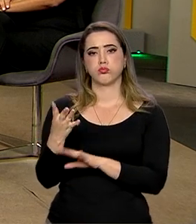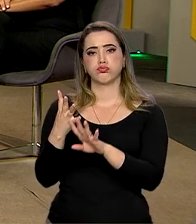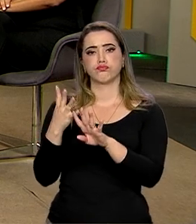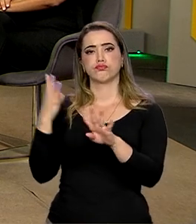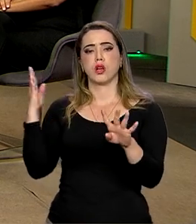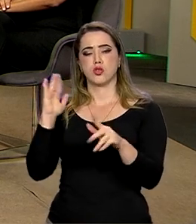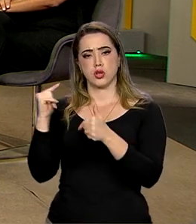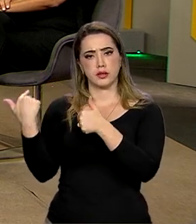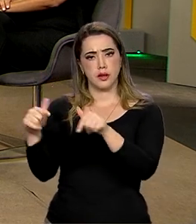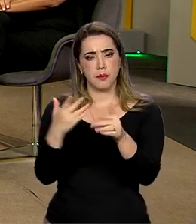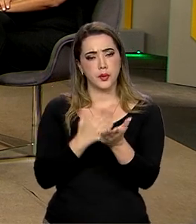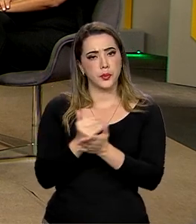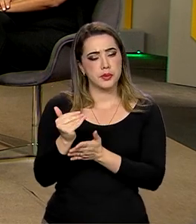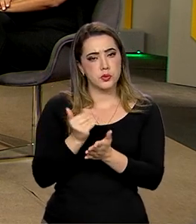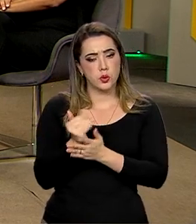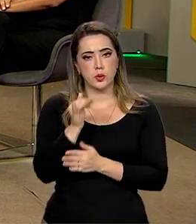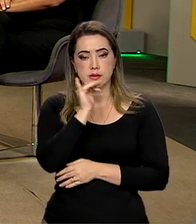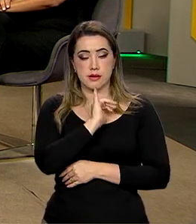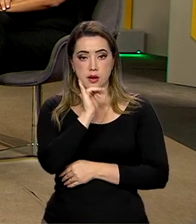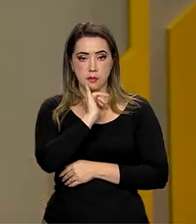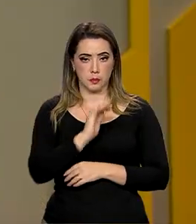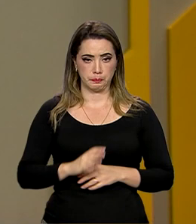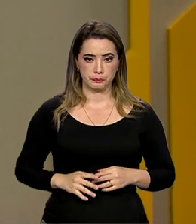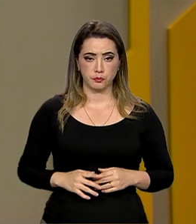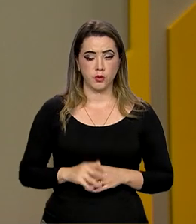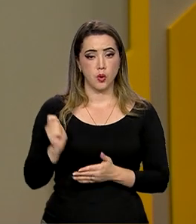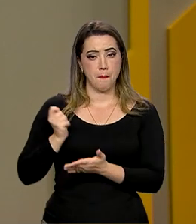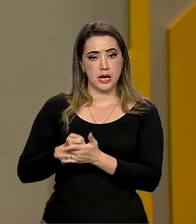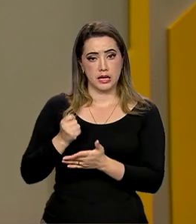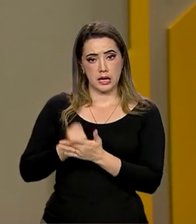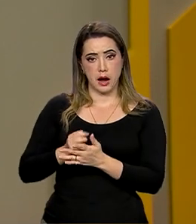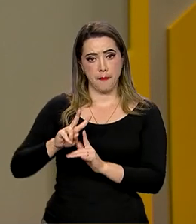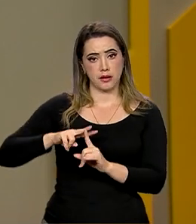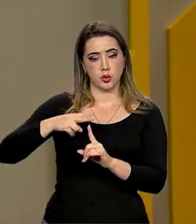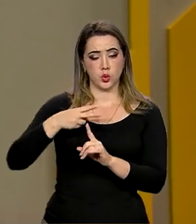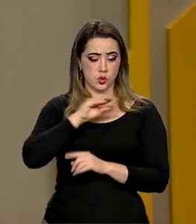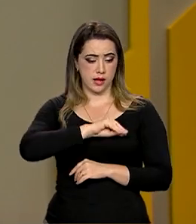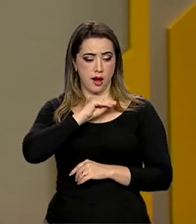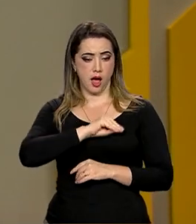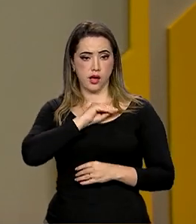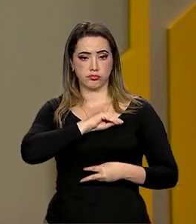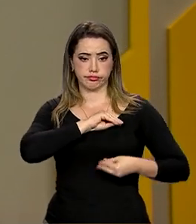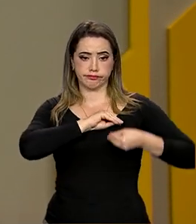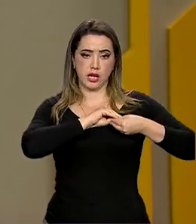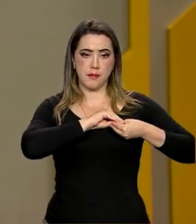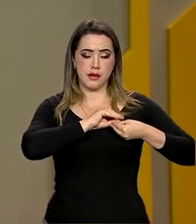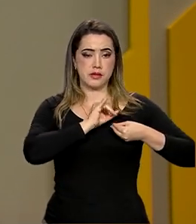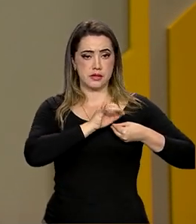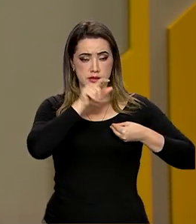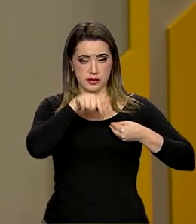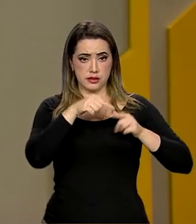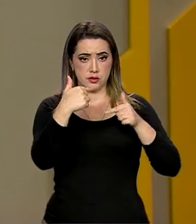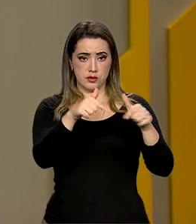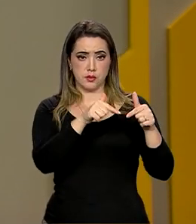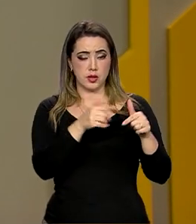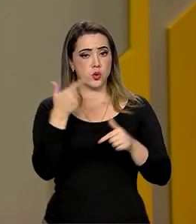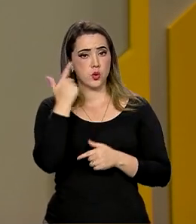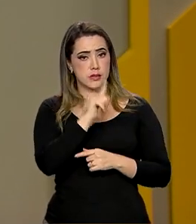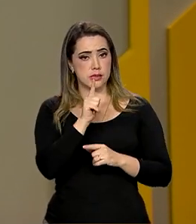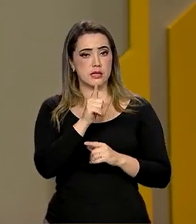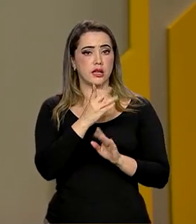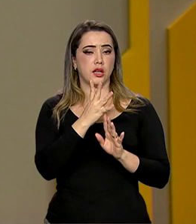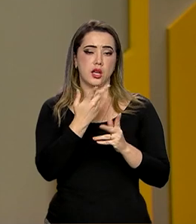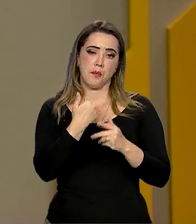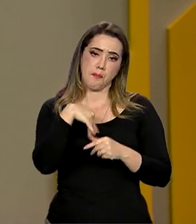foram implementadas, como por exemplo, um pagamento extra para o servidor que fizer atendimentos além